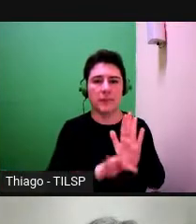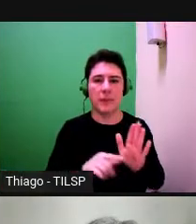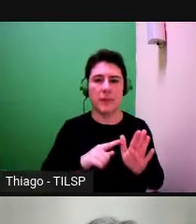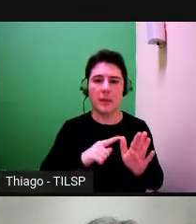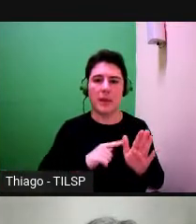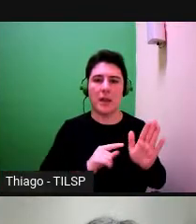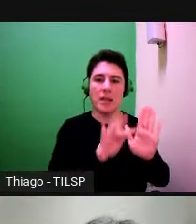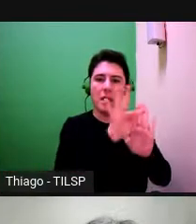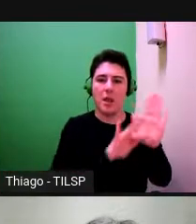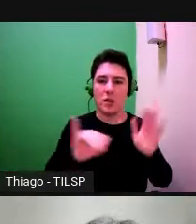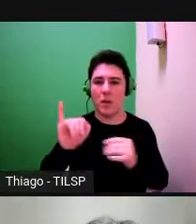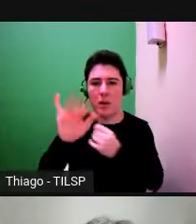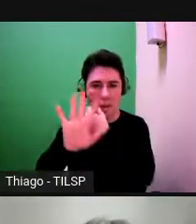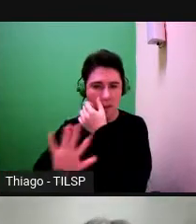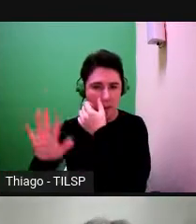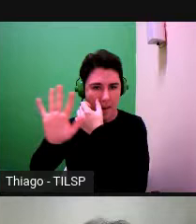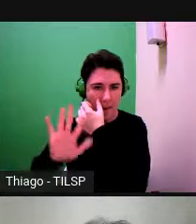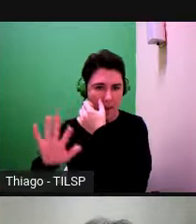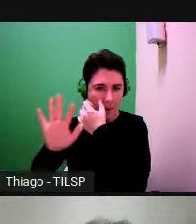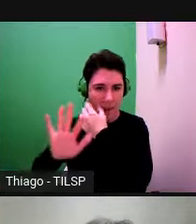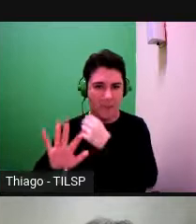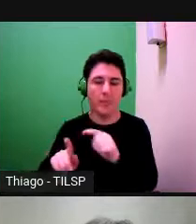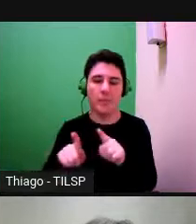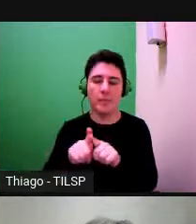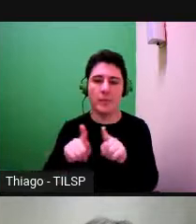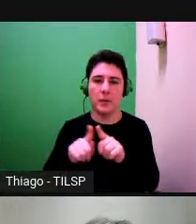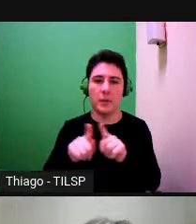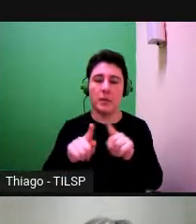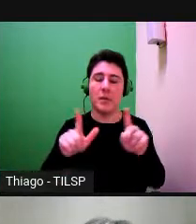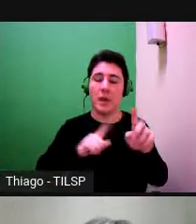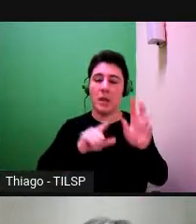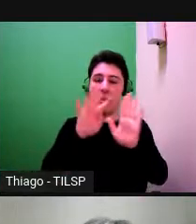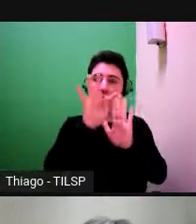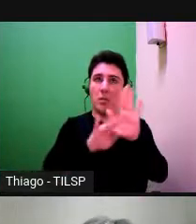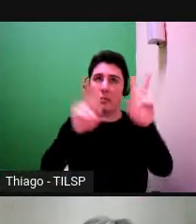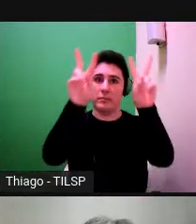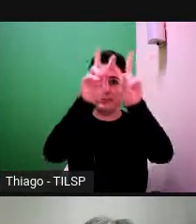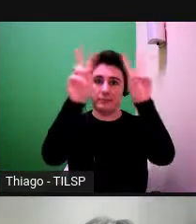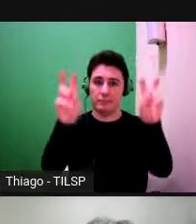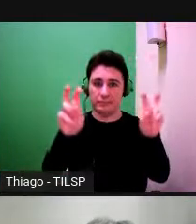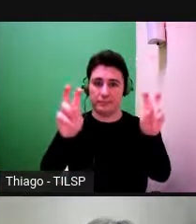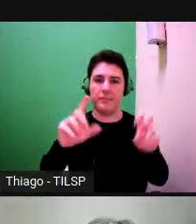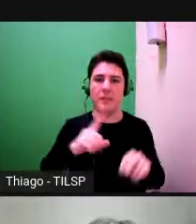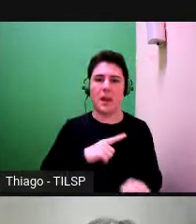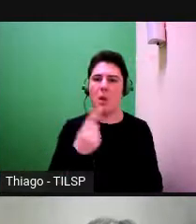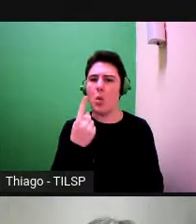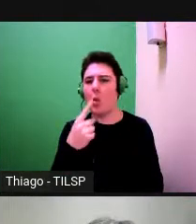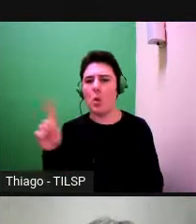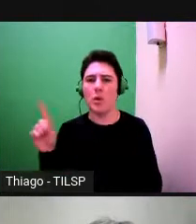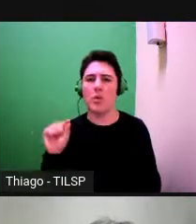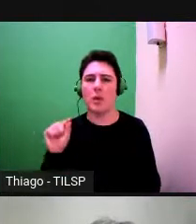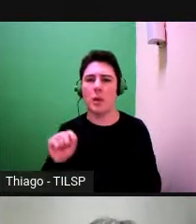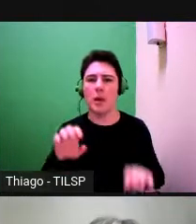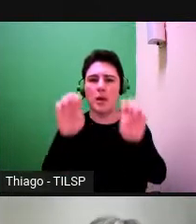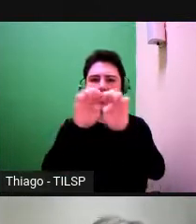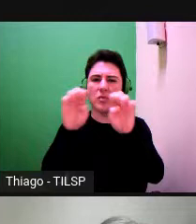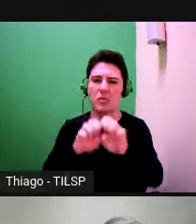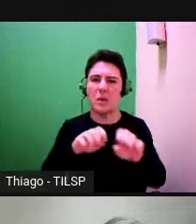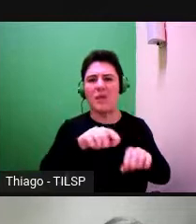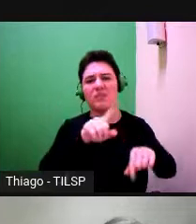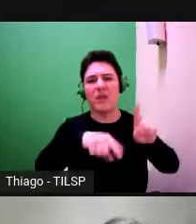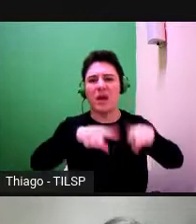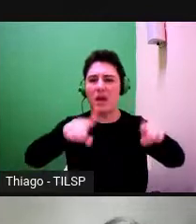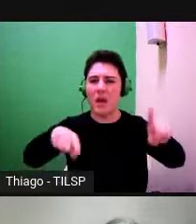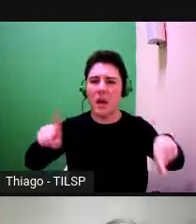sobretudo este último aspecto o texto encabeçado por um título e sobretudo este último aspecto que é uma estrutura variável em função